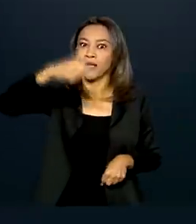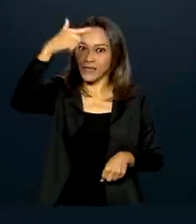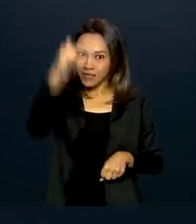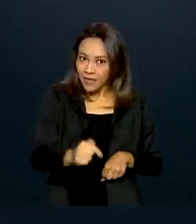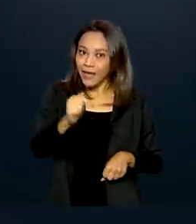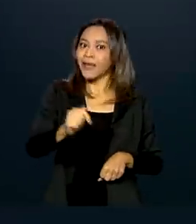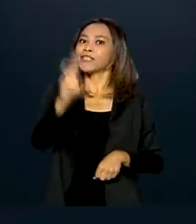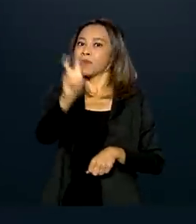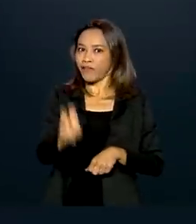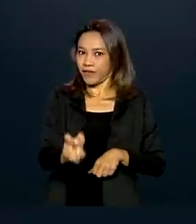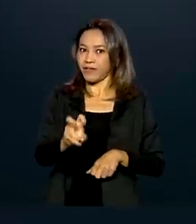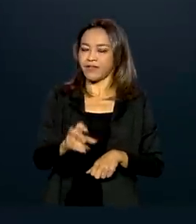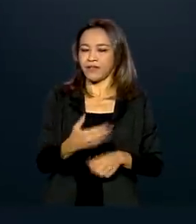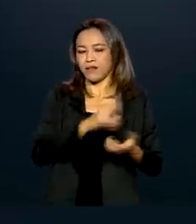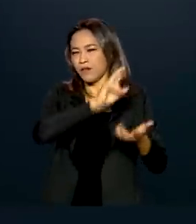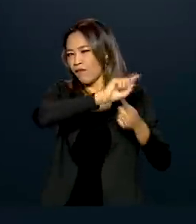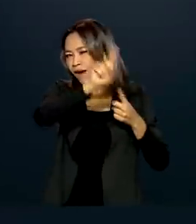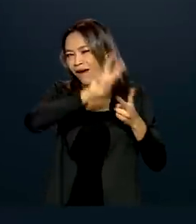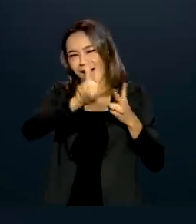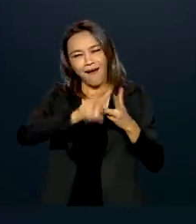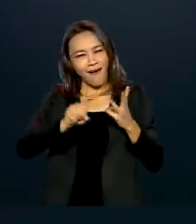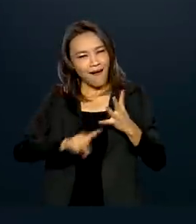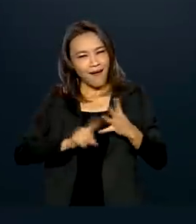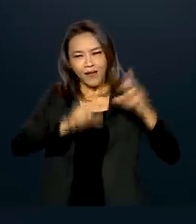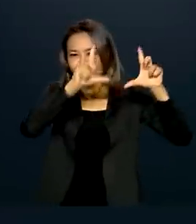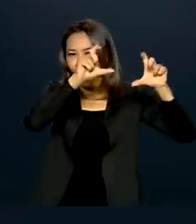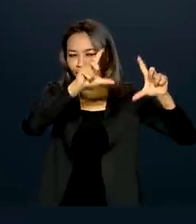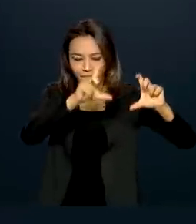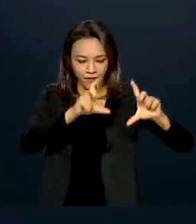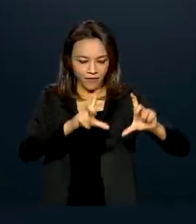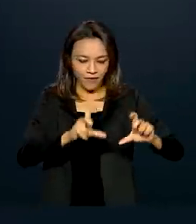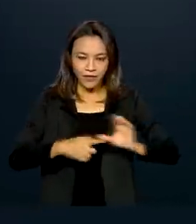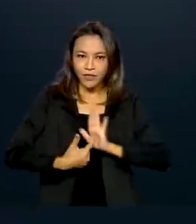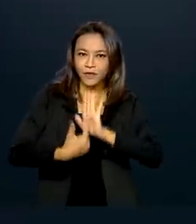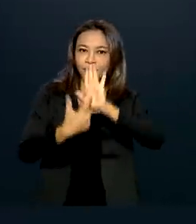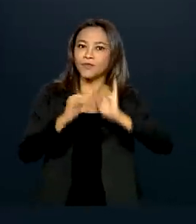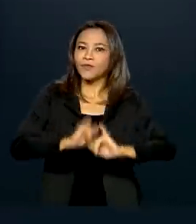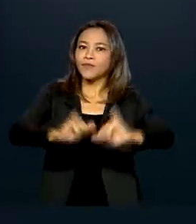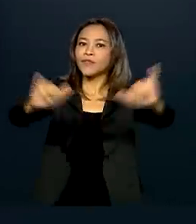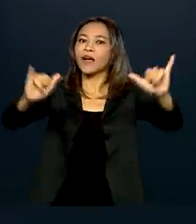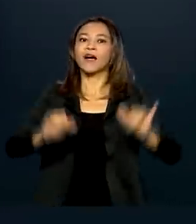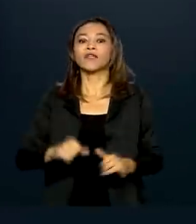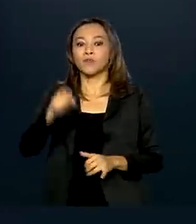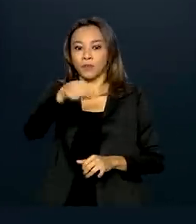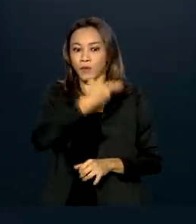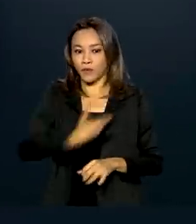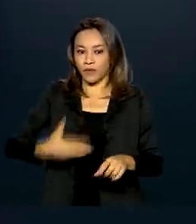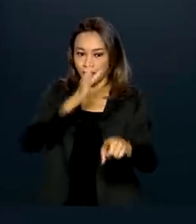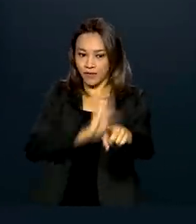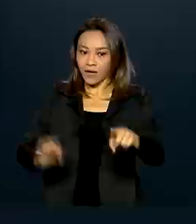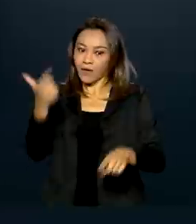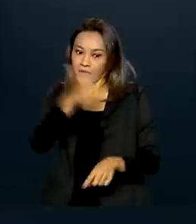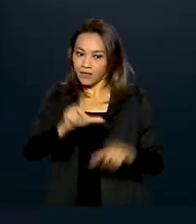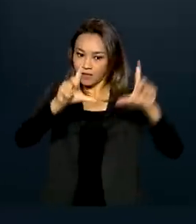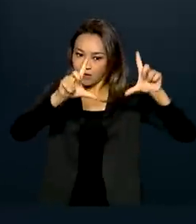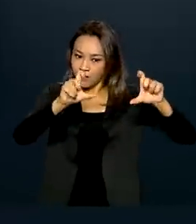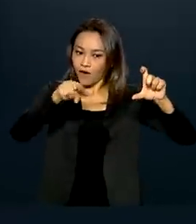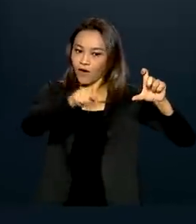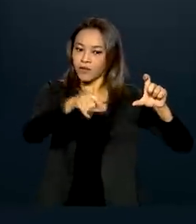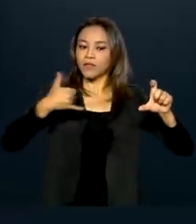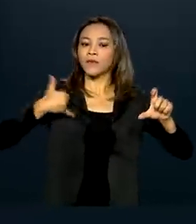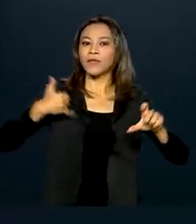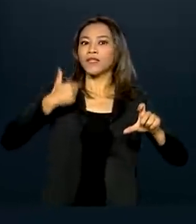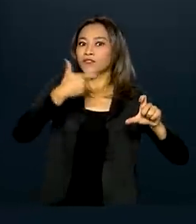E em meio a tantos atletas no guia divulgado pelo governo federal, o mesa tenista Hugo Caldeirano, que aos